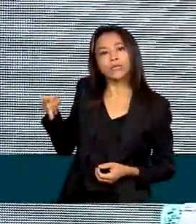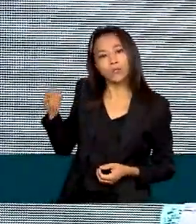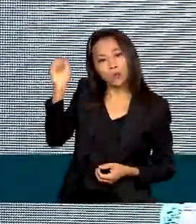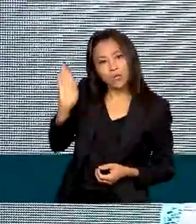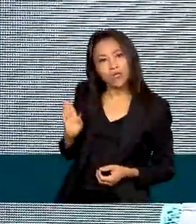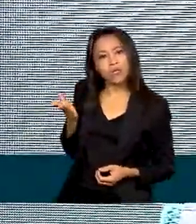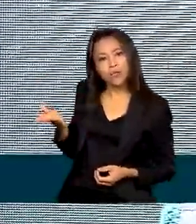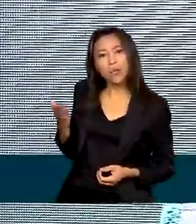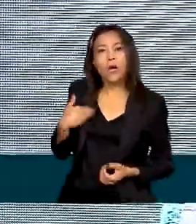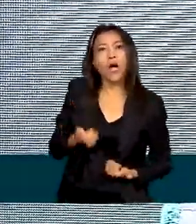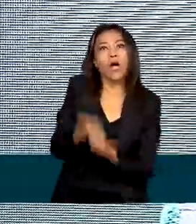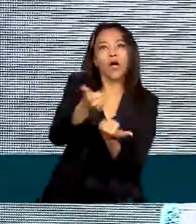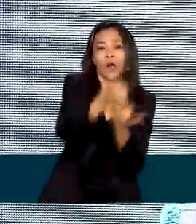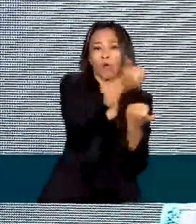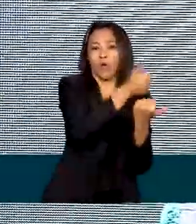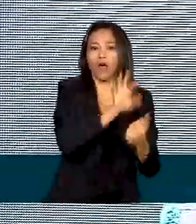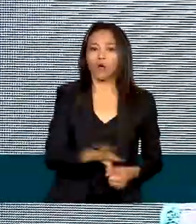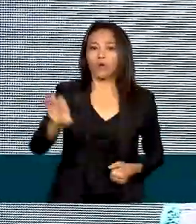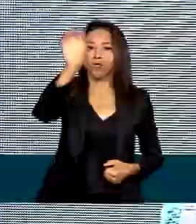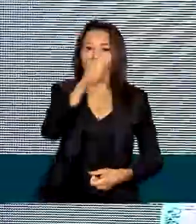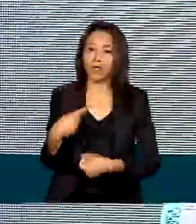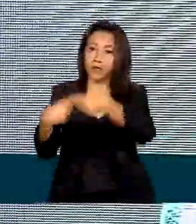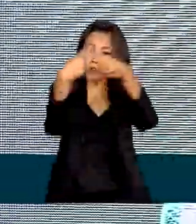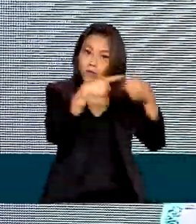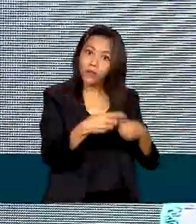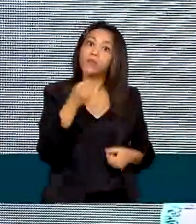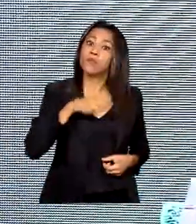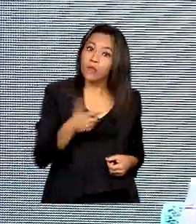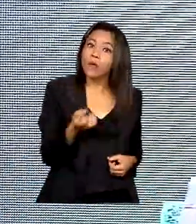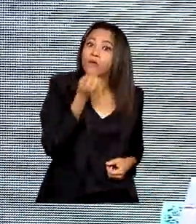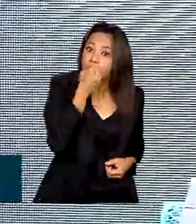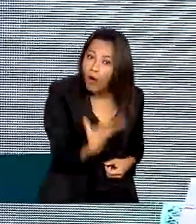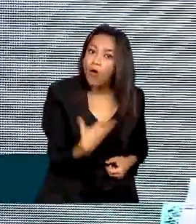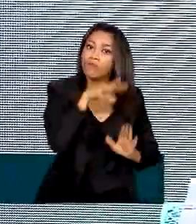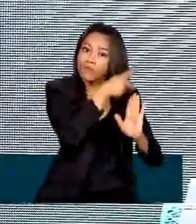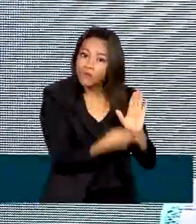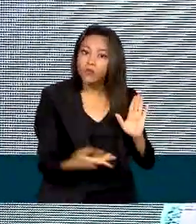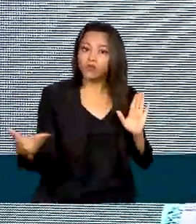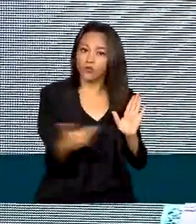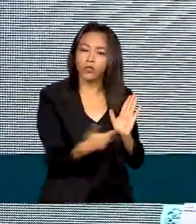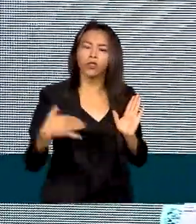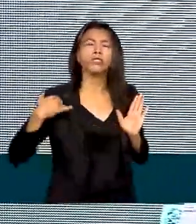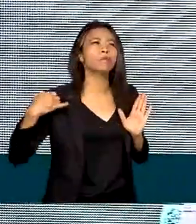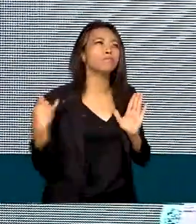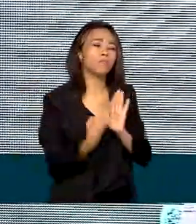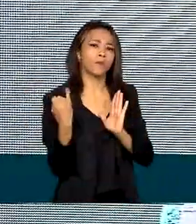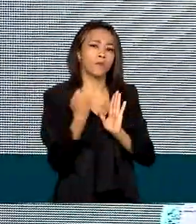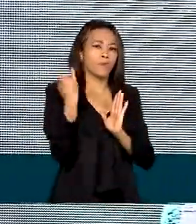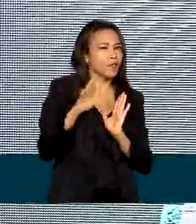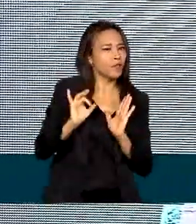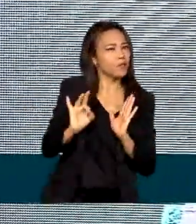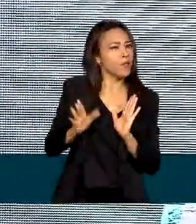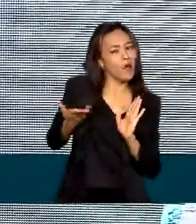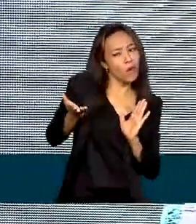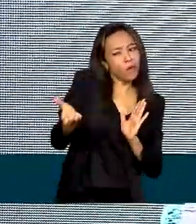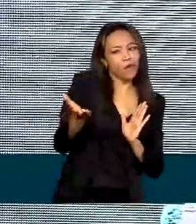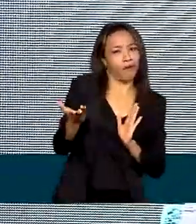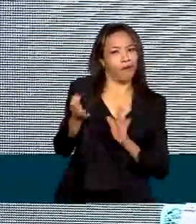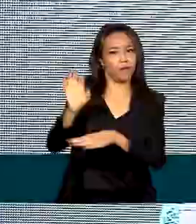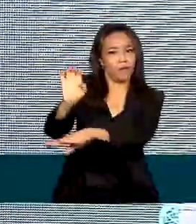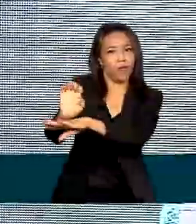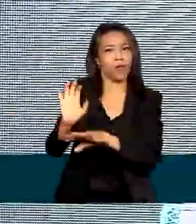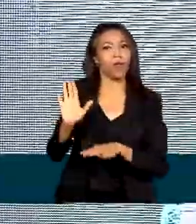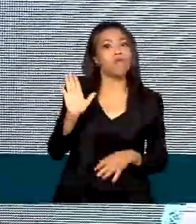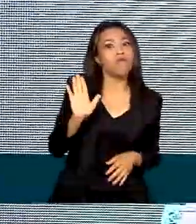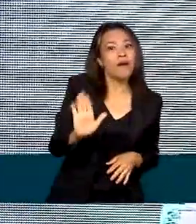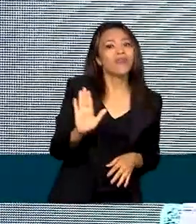estados e municípios que tenham bons projetos, projetos fundamentais e importantes, não só para aqueles estados, mas para